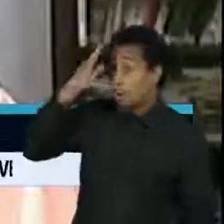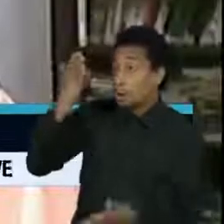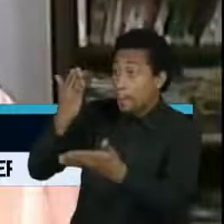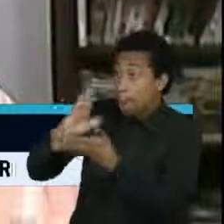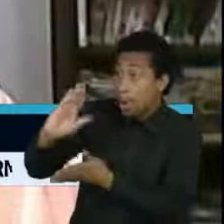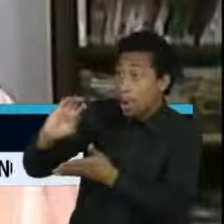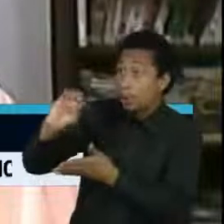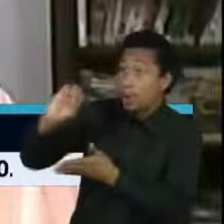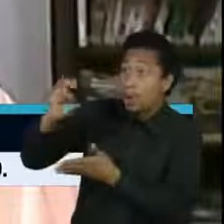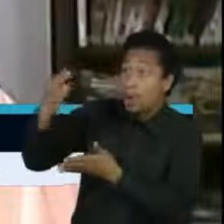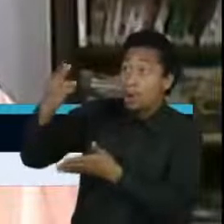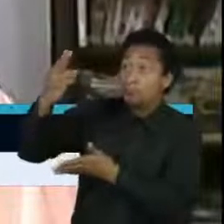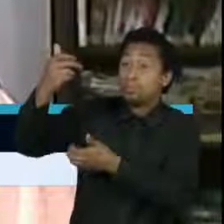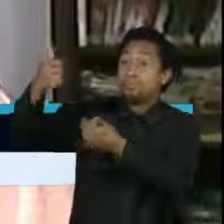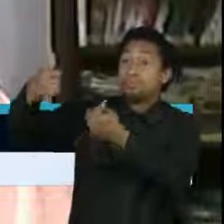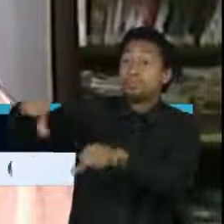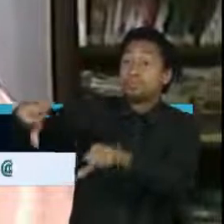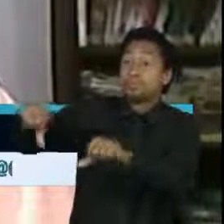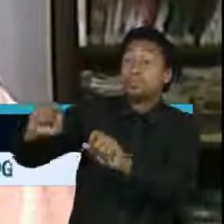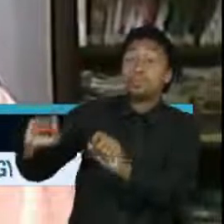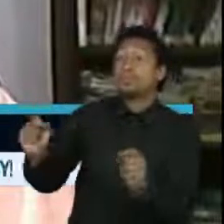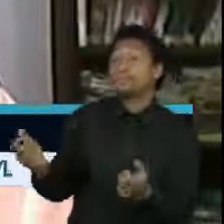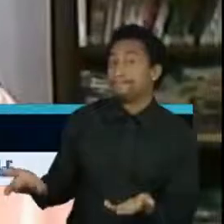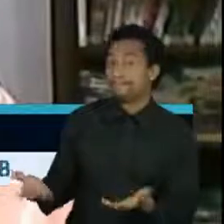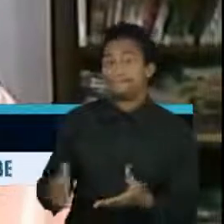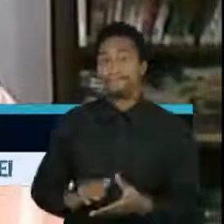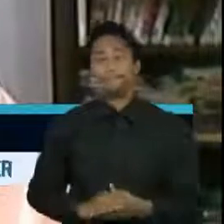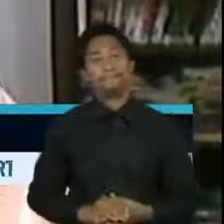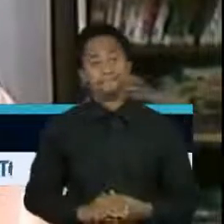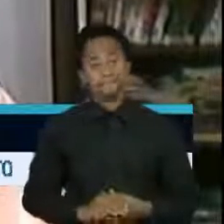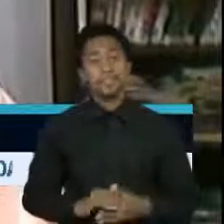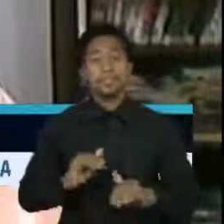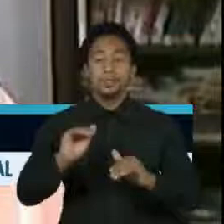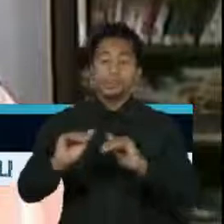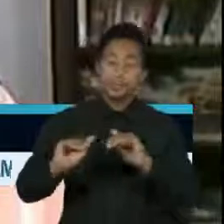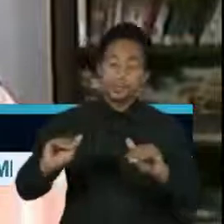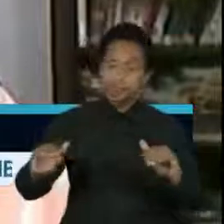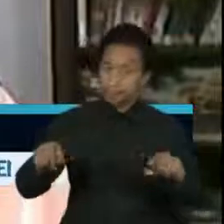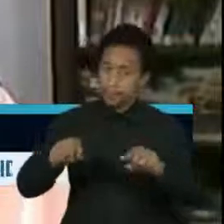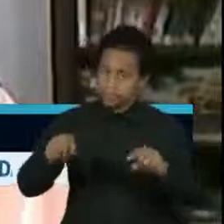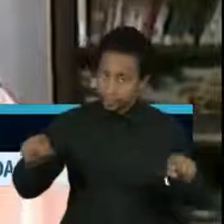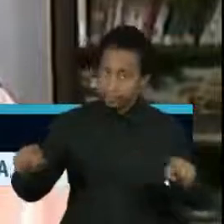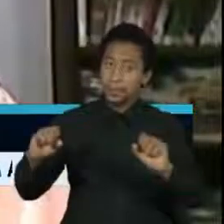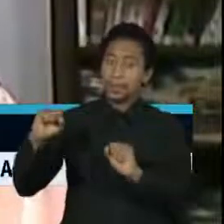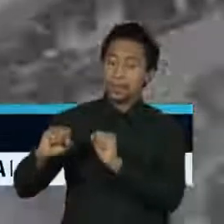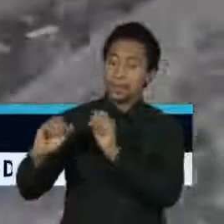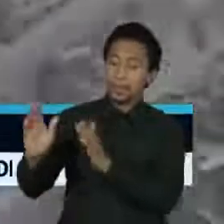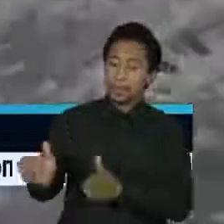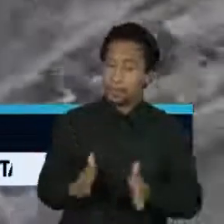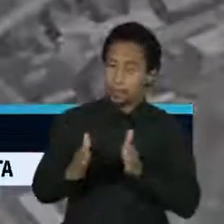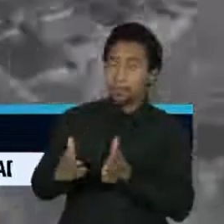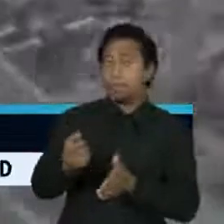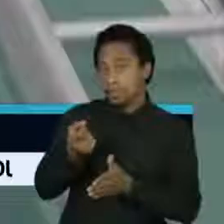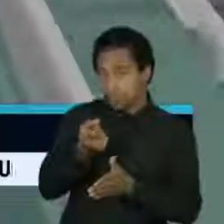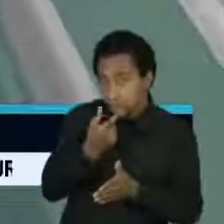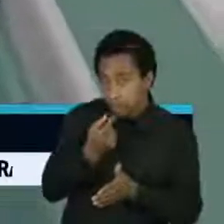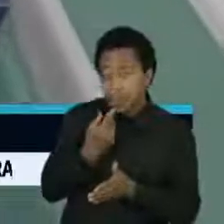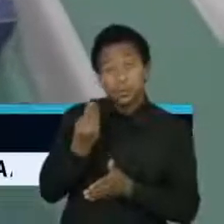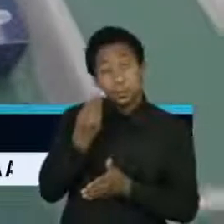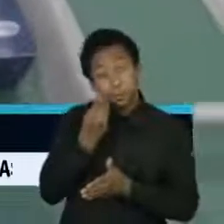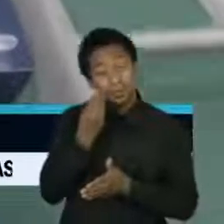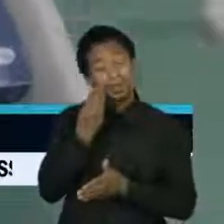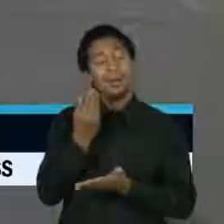Teríamos que sentar novamente com a indústria e criar, ou tentar criar, um procedimento um pouco mais inteligente,